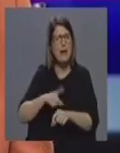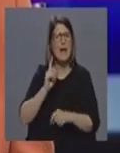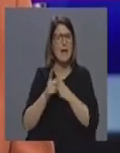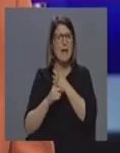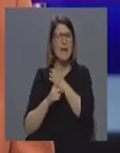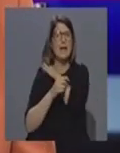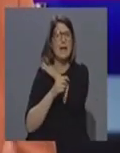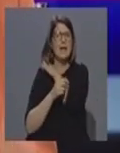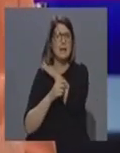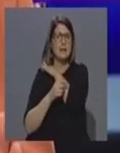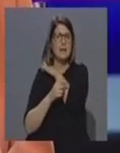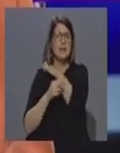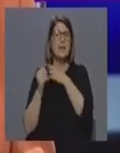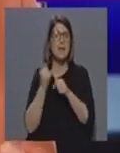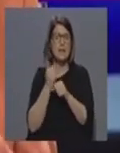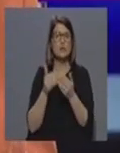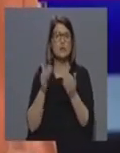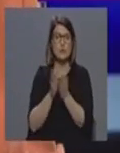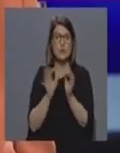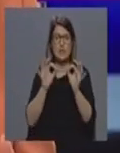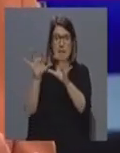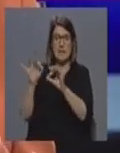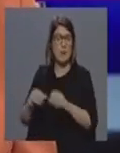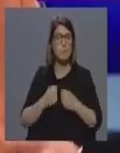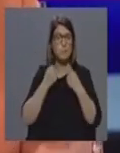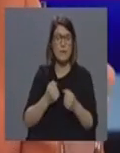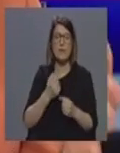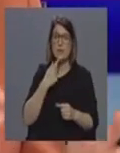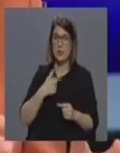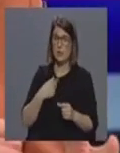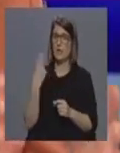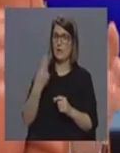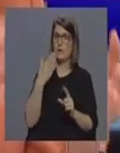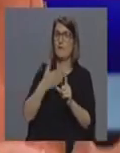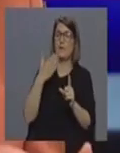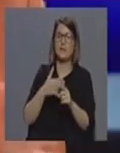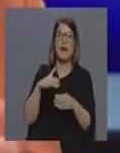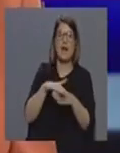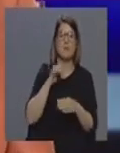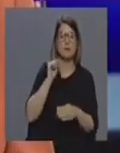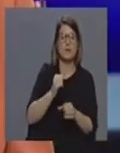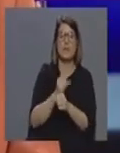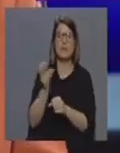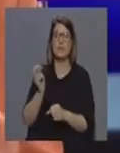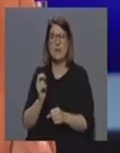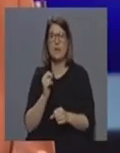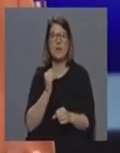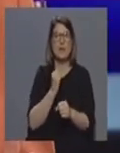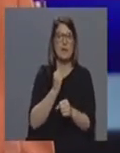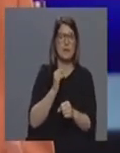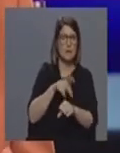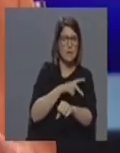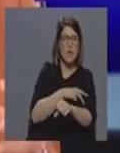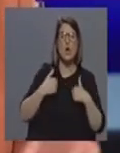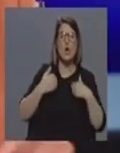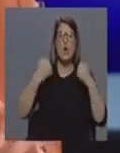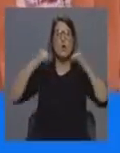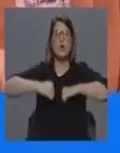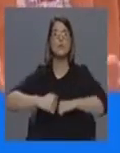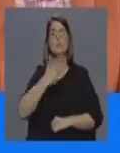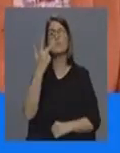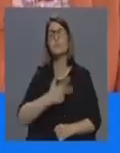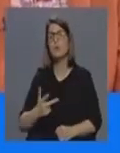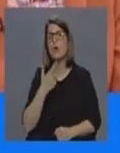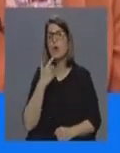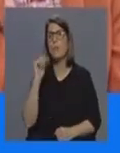tudo em todas as ilhas agora se me disser que vamos ter unidades de referência em determinadas áreas na ilha terceira e outras em Ponta Elegada eu estou 100% de acordo não podemos é